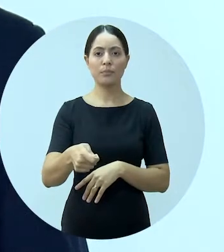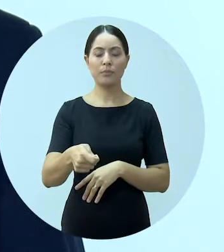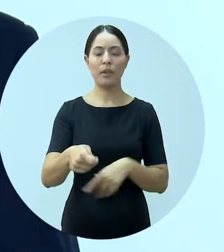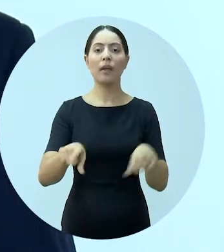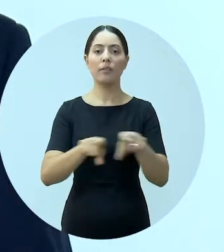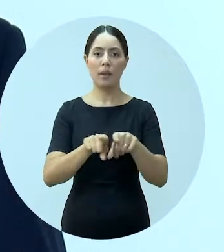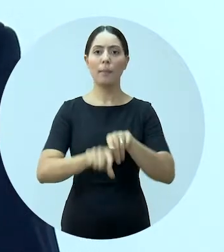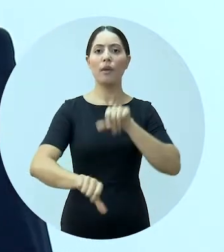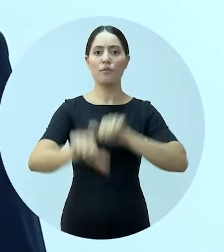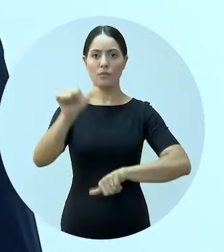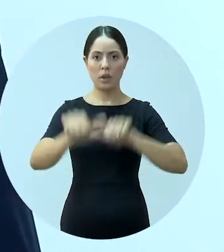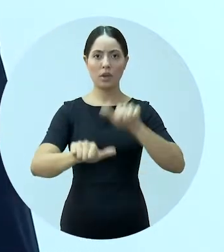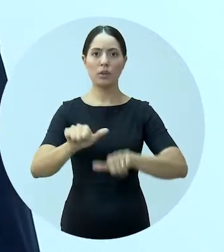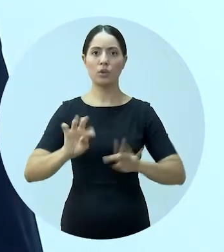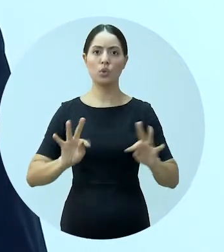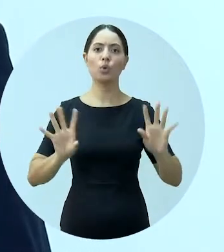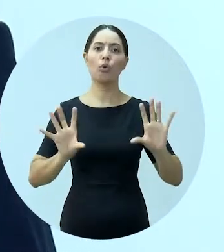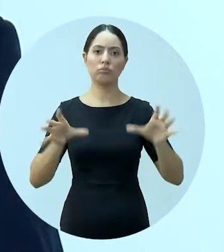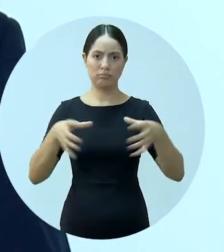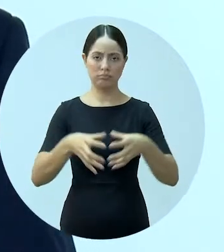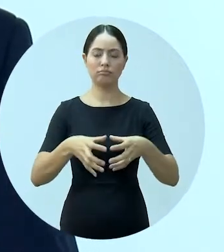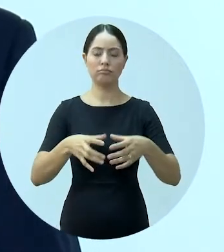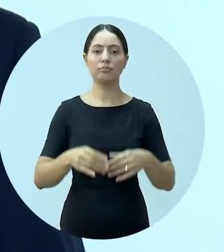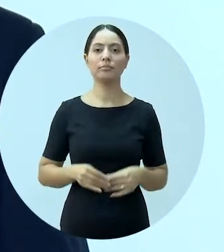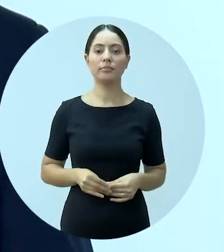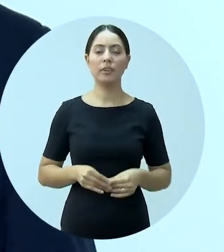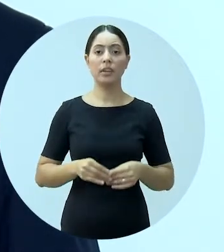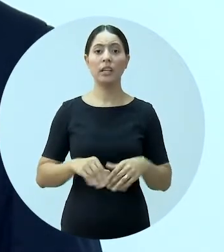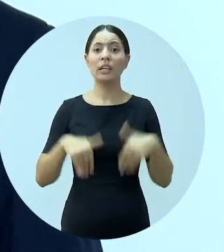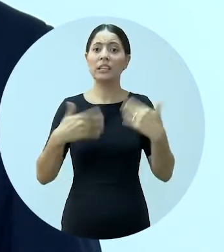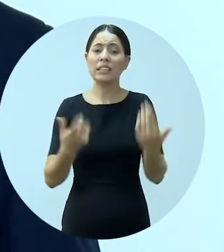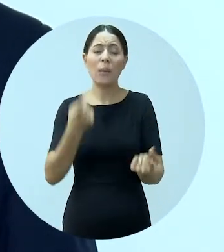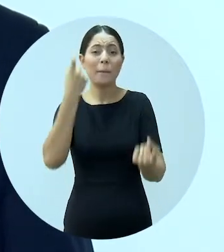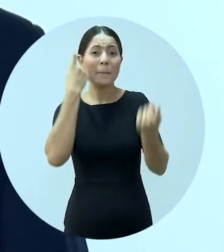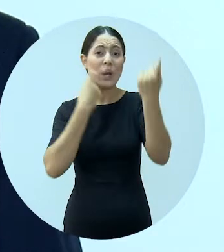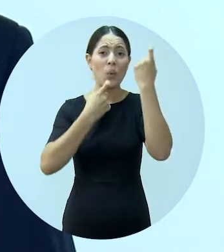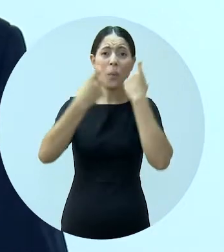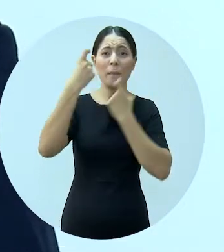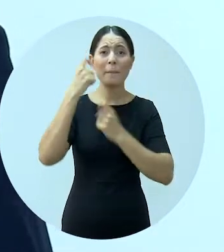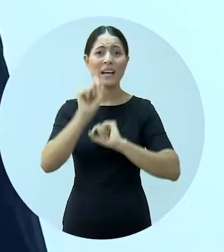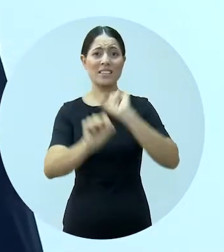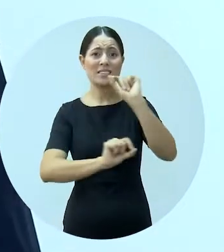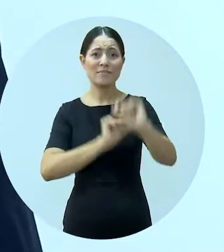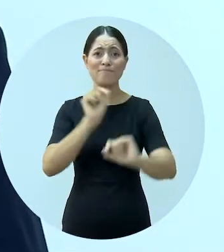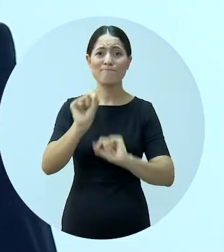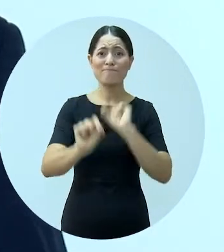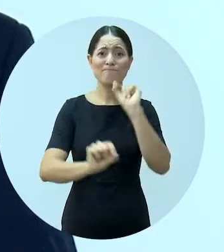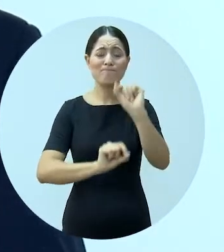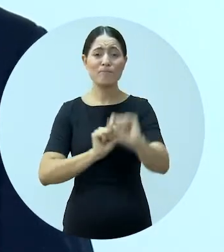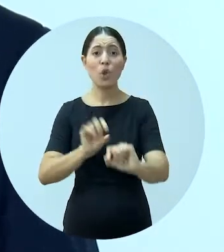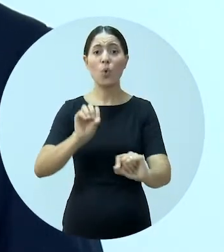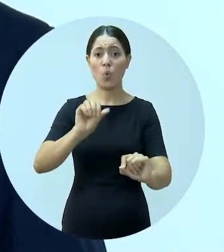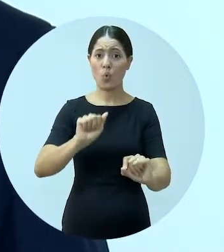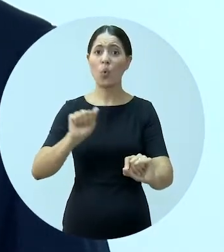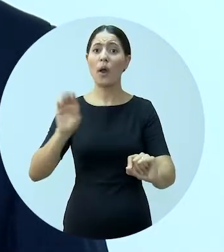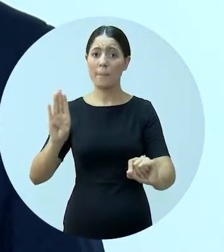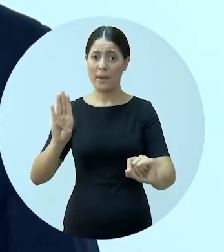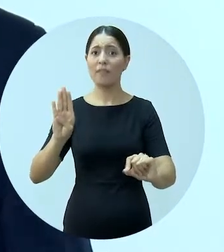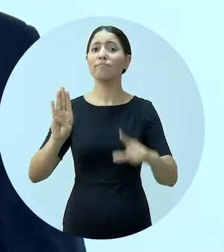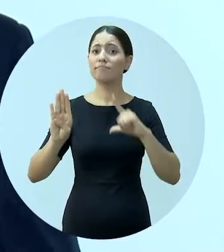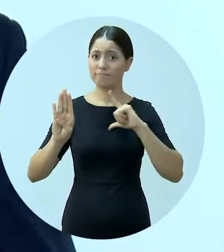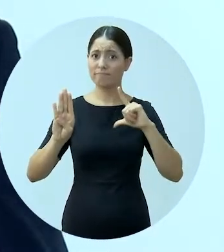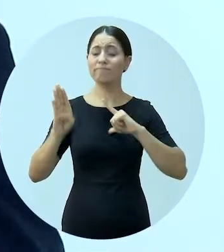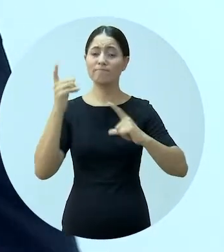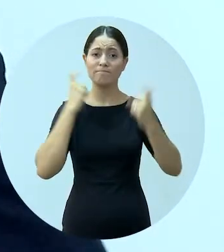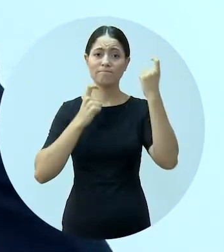também foi acatado por unanimidade. De modo que todas aquelas preocupações da Ordem dos Advogados do